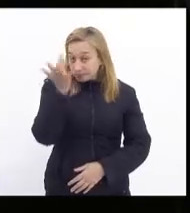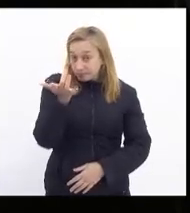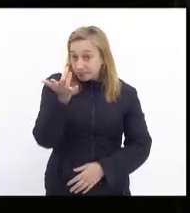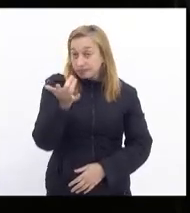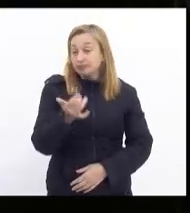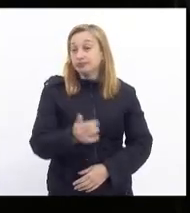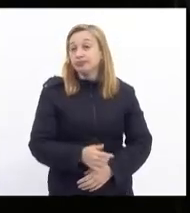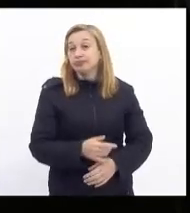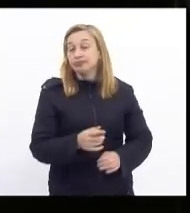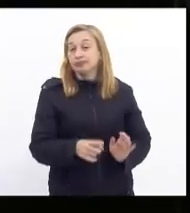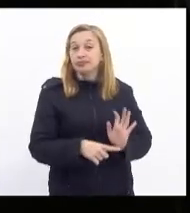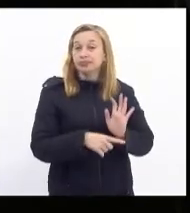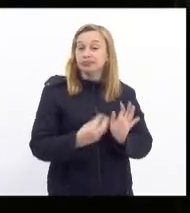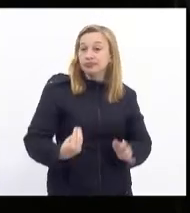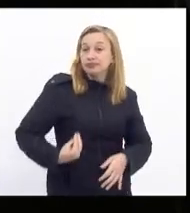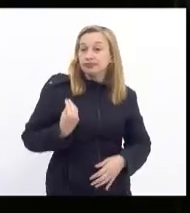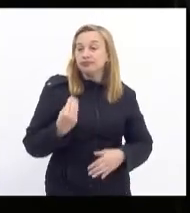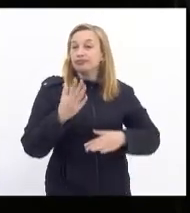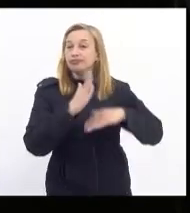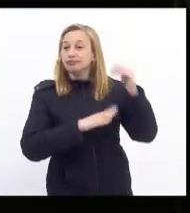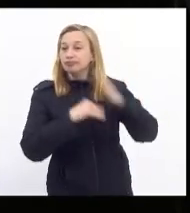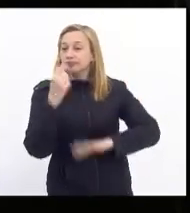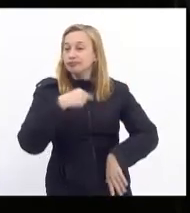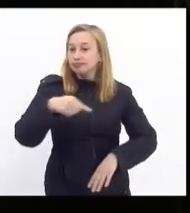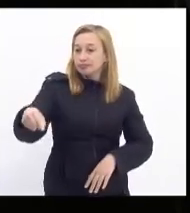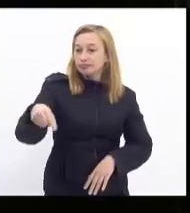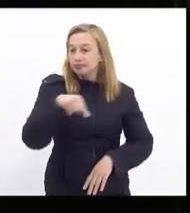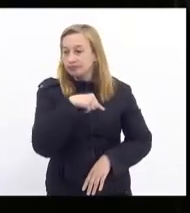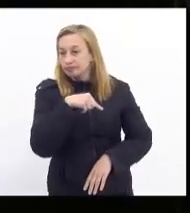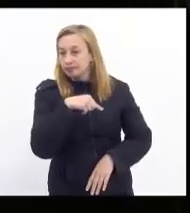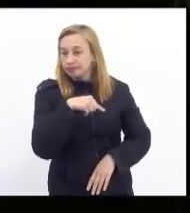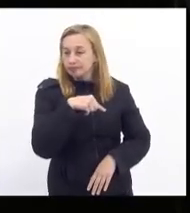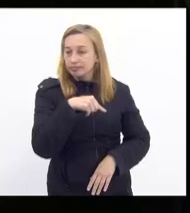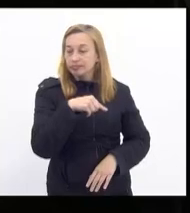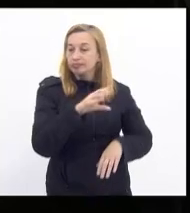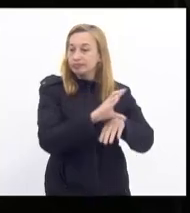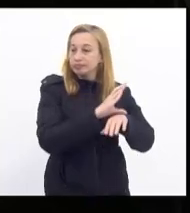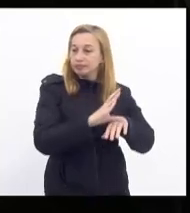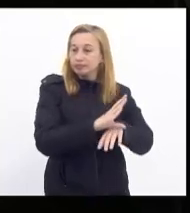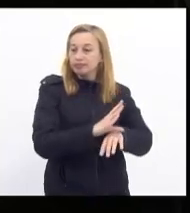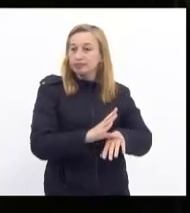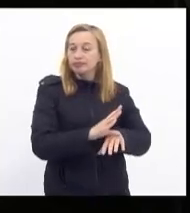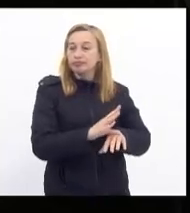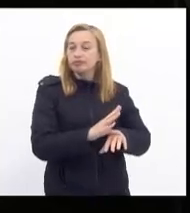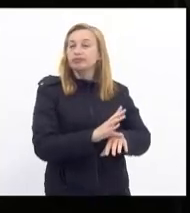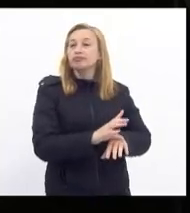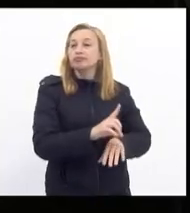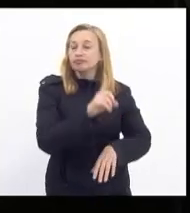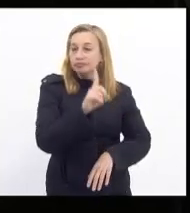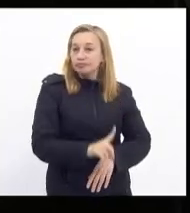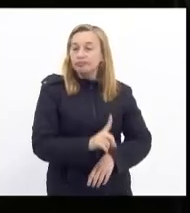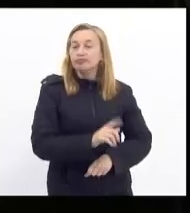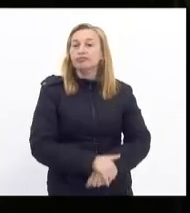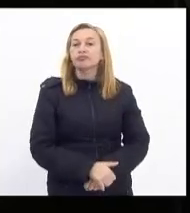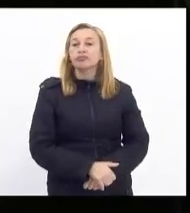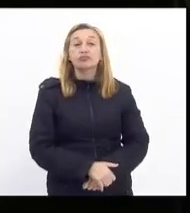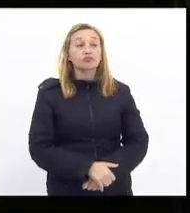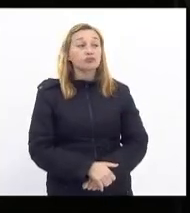profissional ida e vinda que é garantida pela constituição federal então isso daí